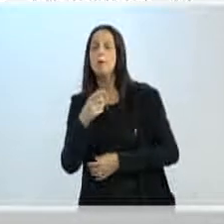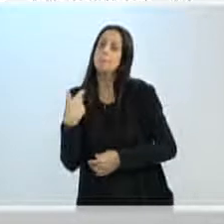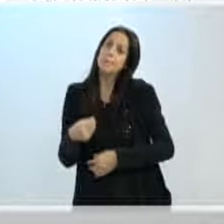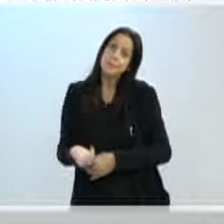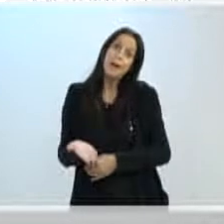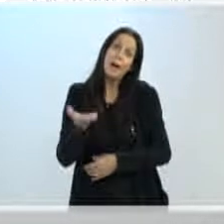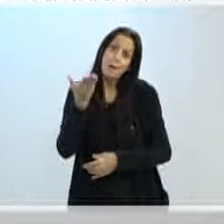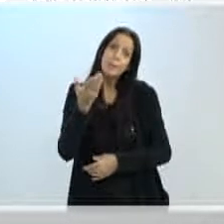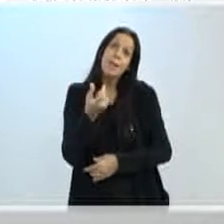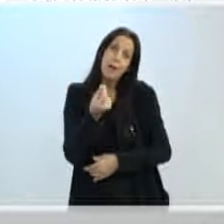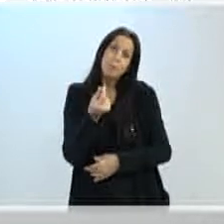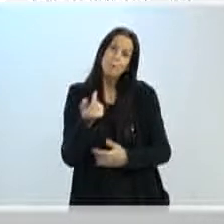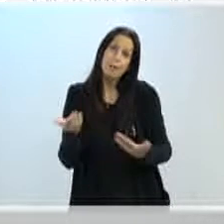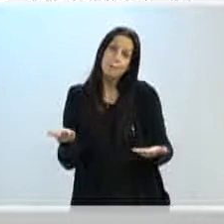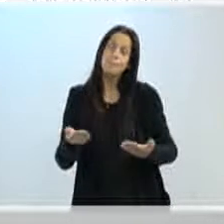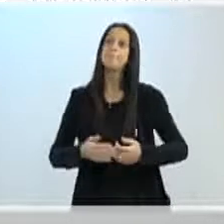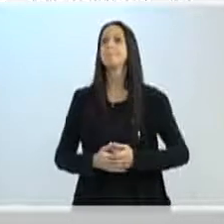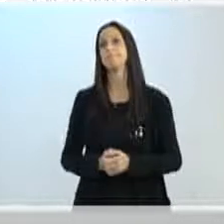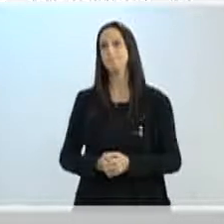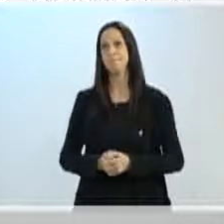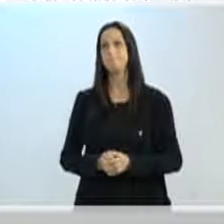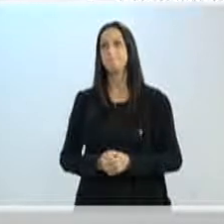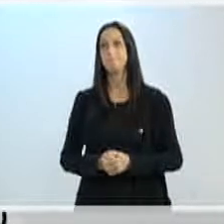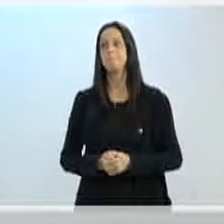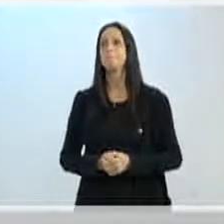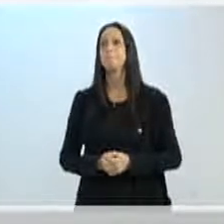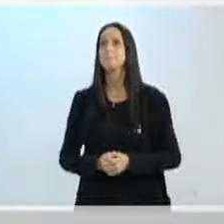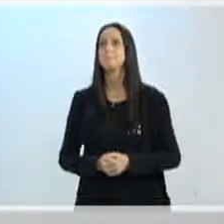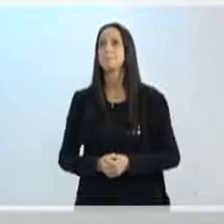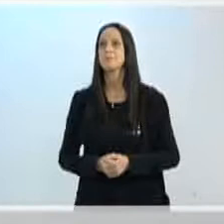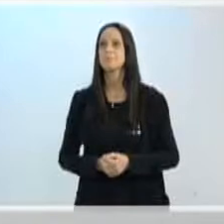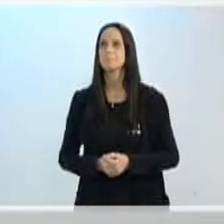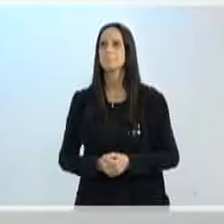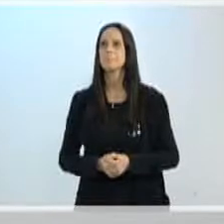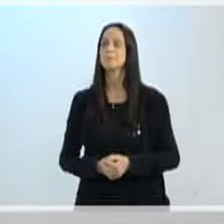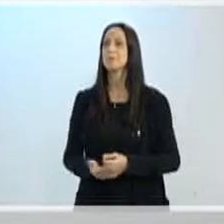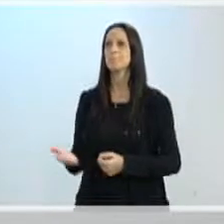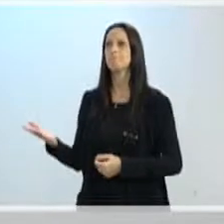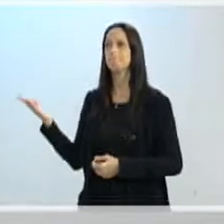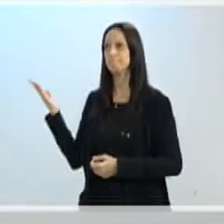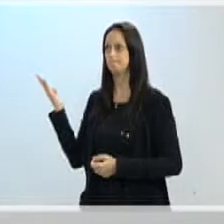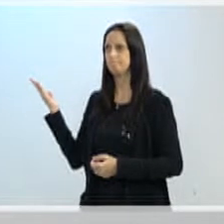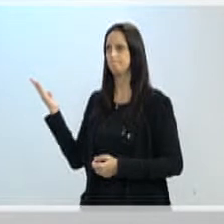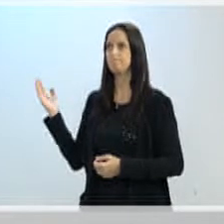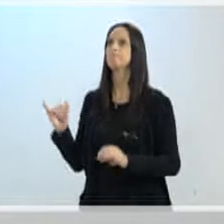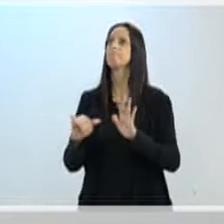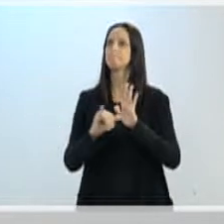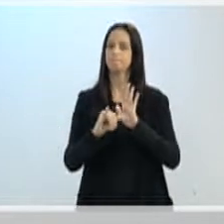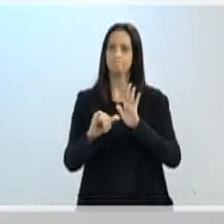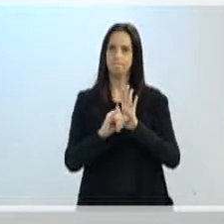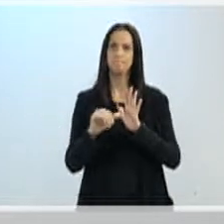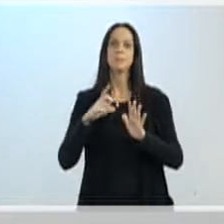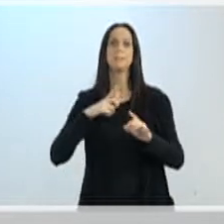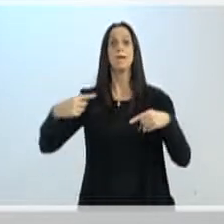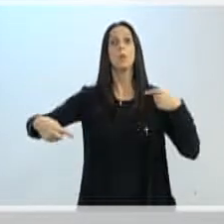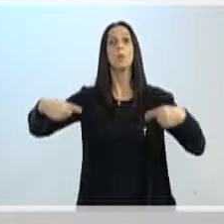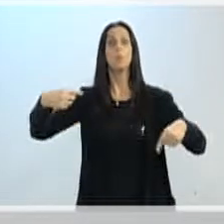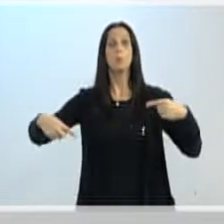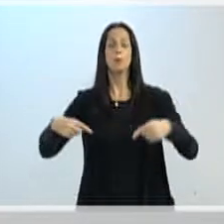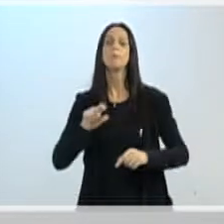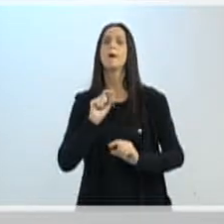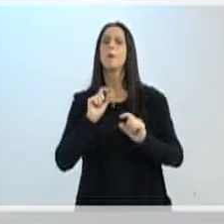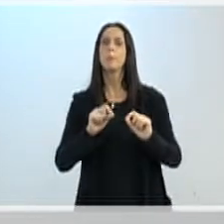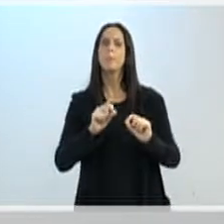E nós temos então, na sequência, o edital de concorrência que fala da revisão. Essa